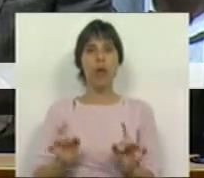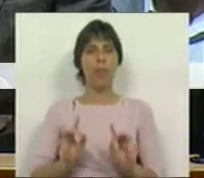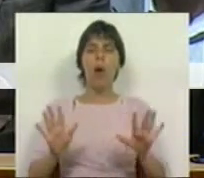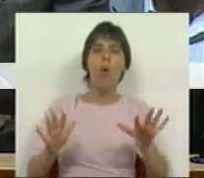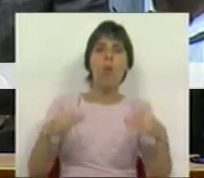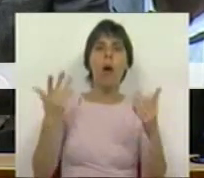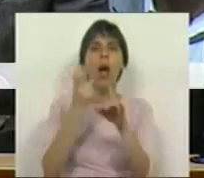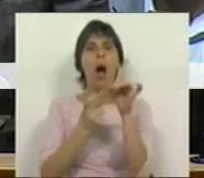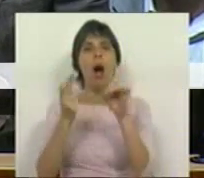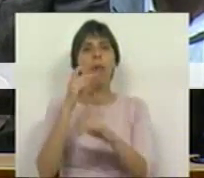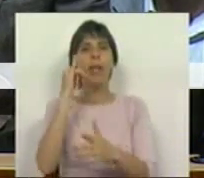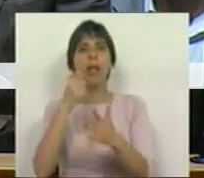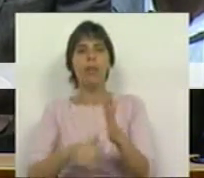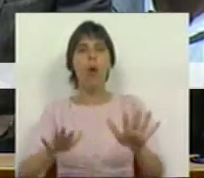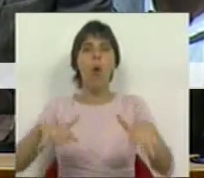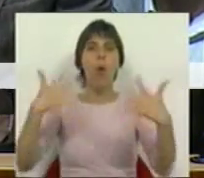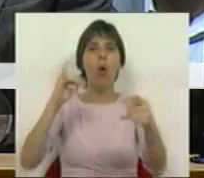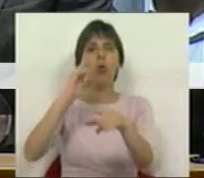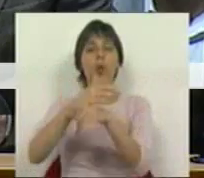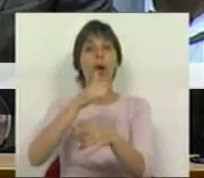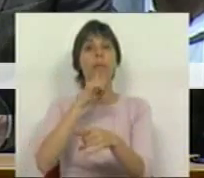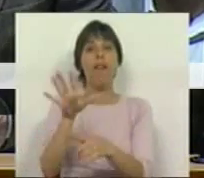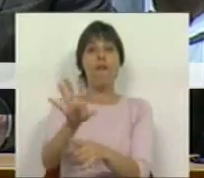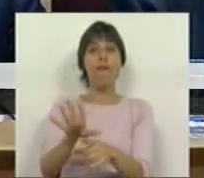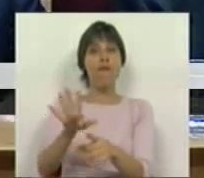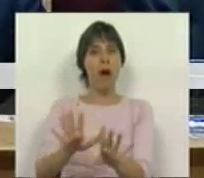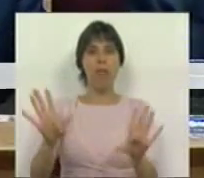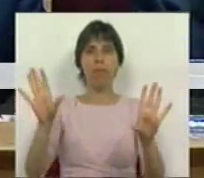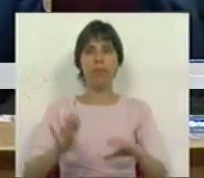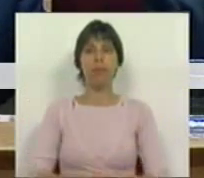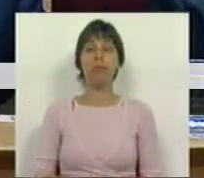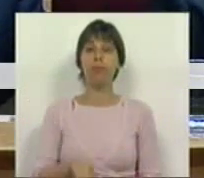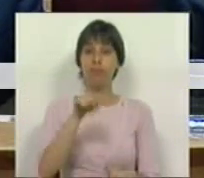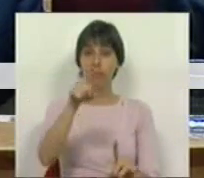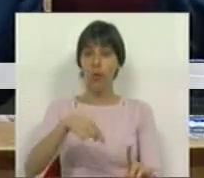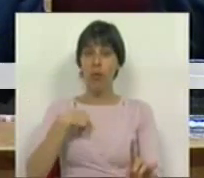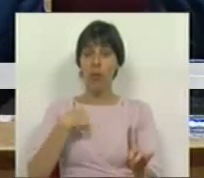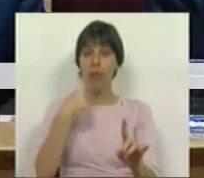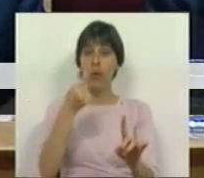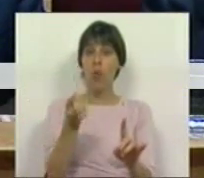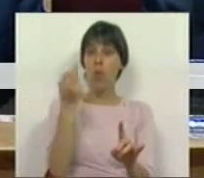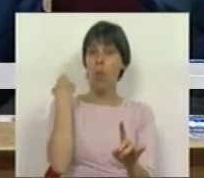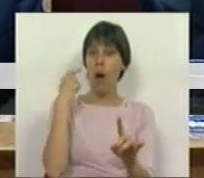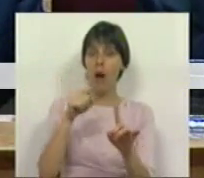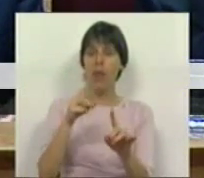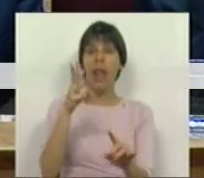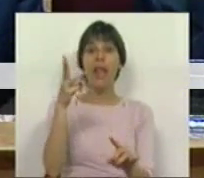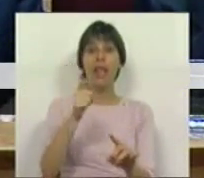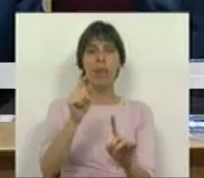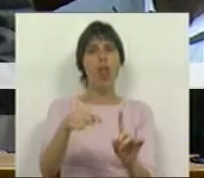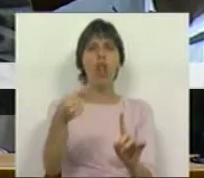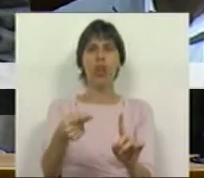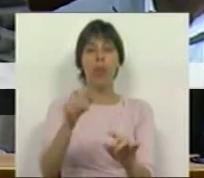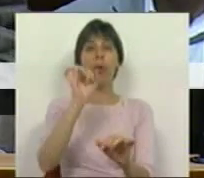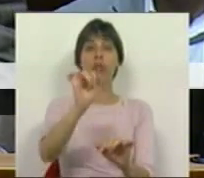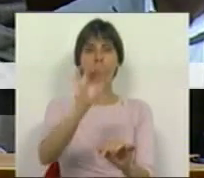qualquer aumento de impostos ou qualquer outra medida dessa natureza. São as suas palavras há um ano. Três meses depois,